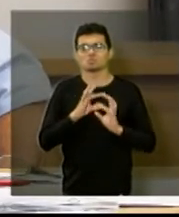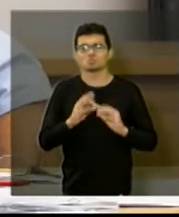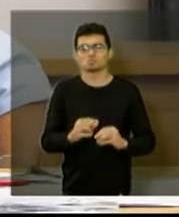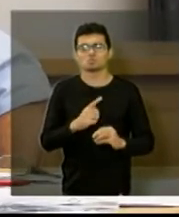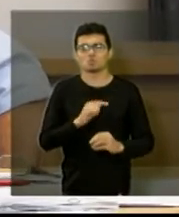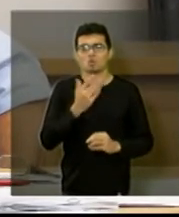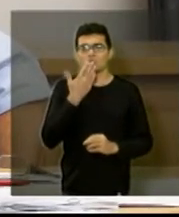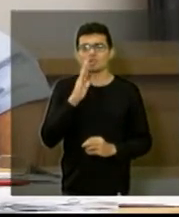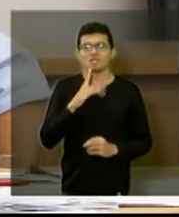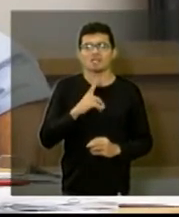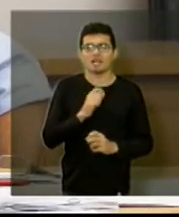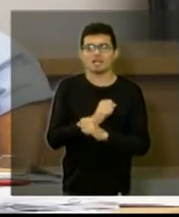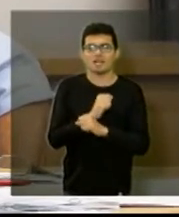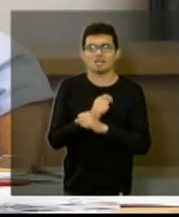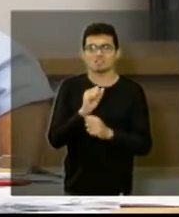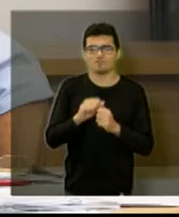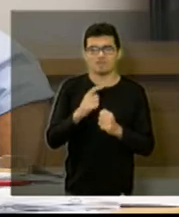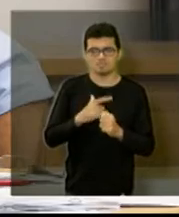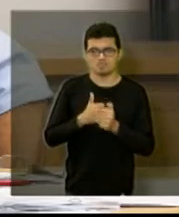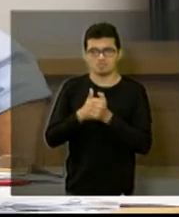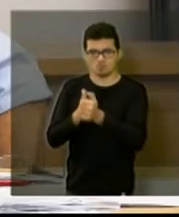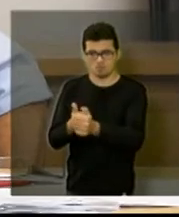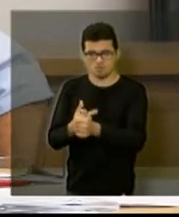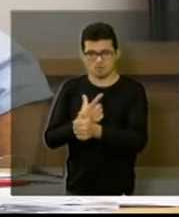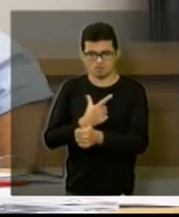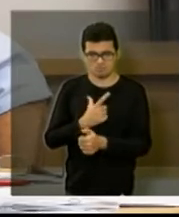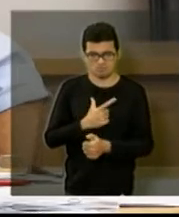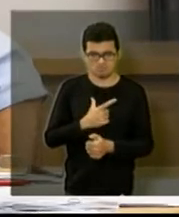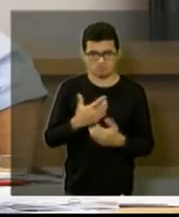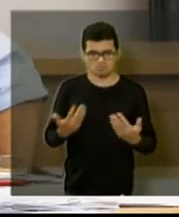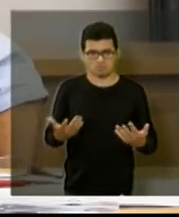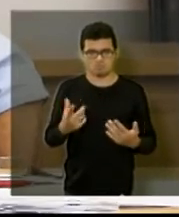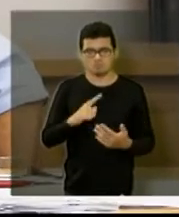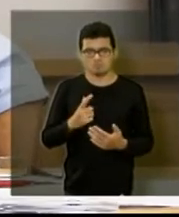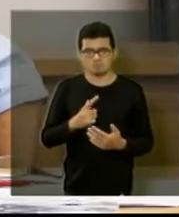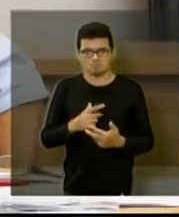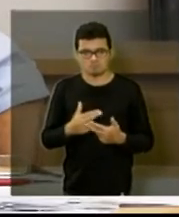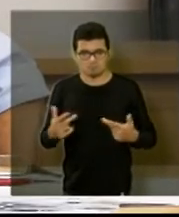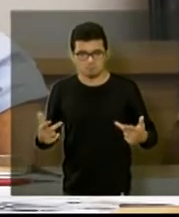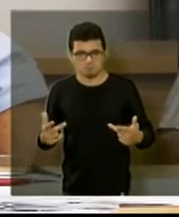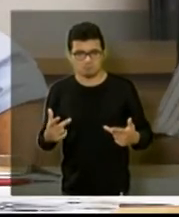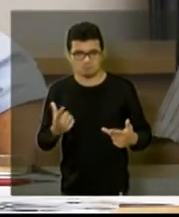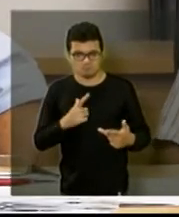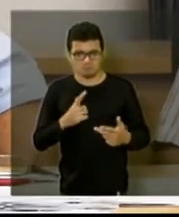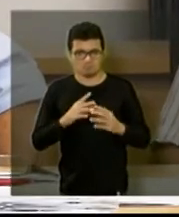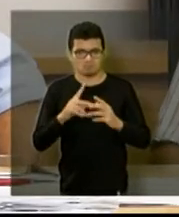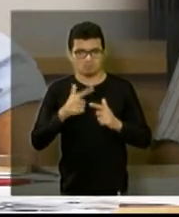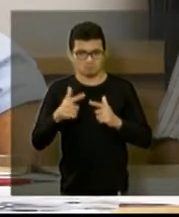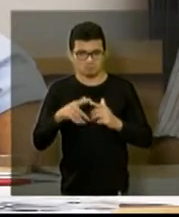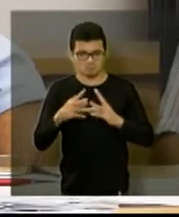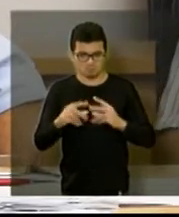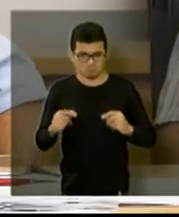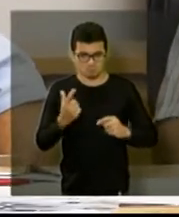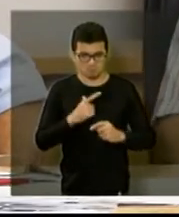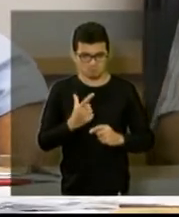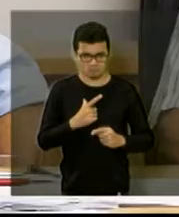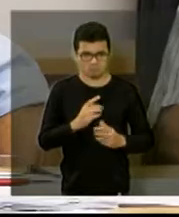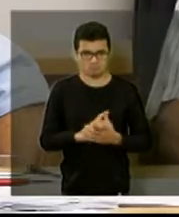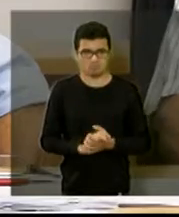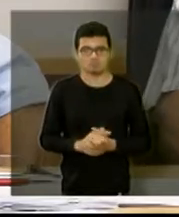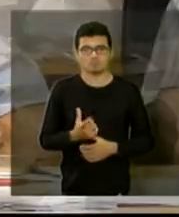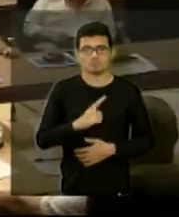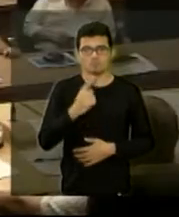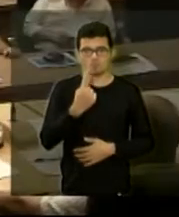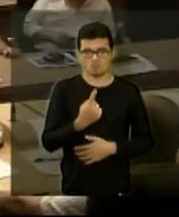são as providências da Caixa? Vocês têm acompanhado a Caixa tomando alguma providência, resolvido o problema? Sim, temos uma